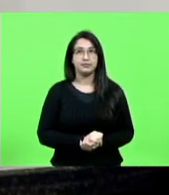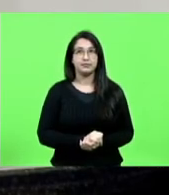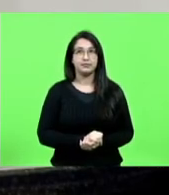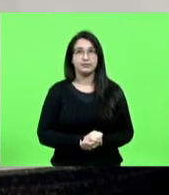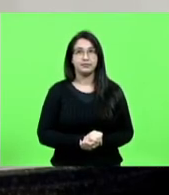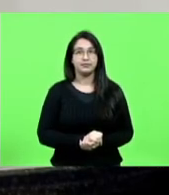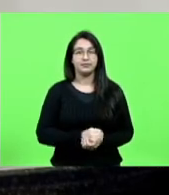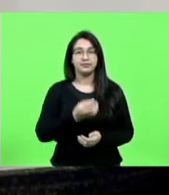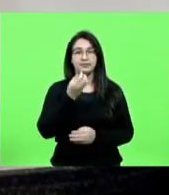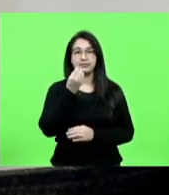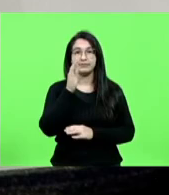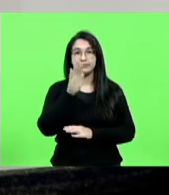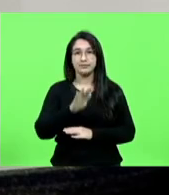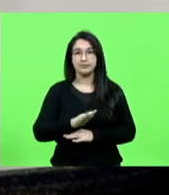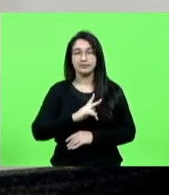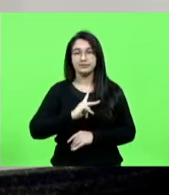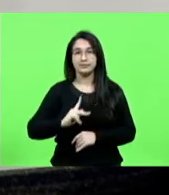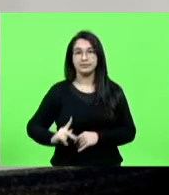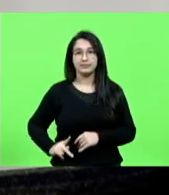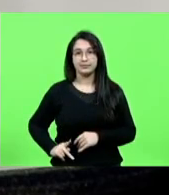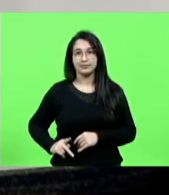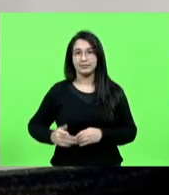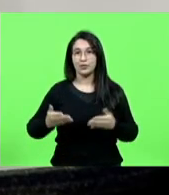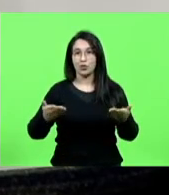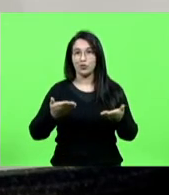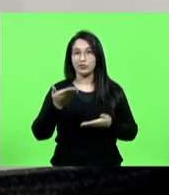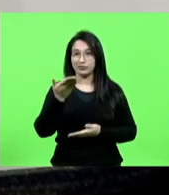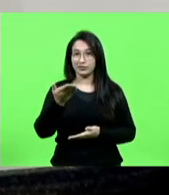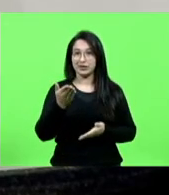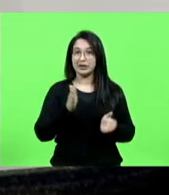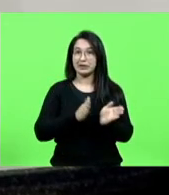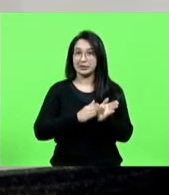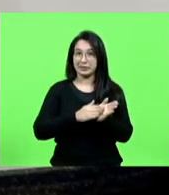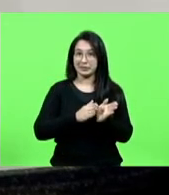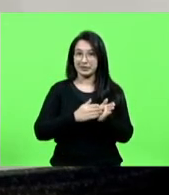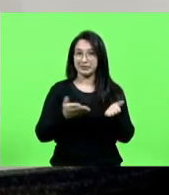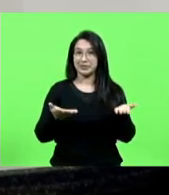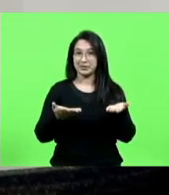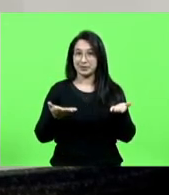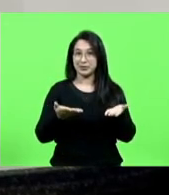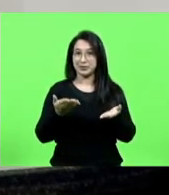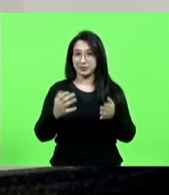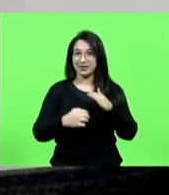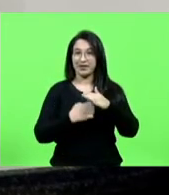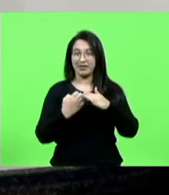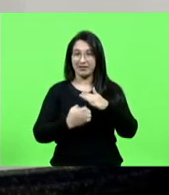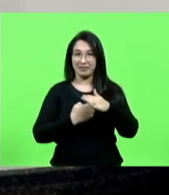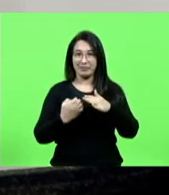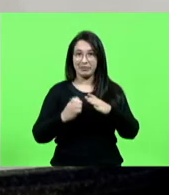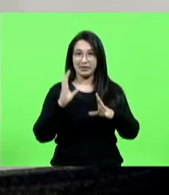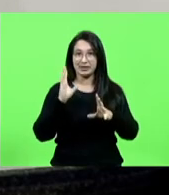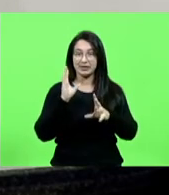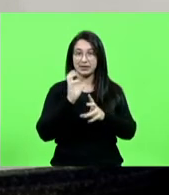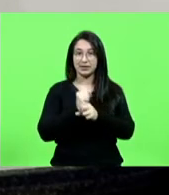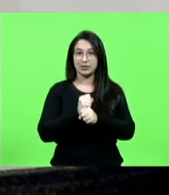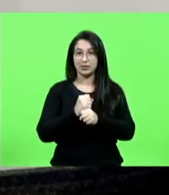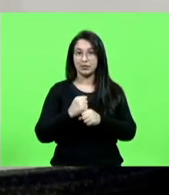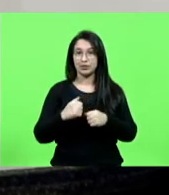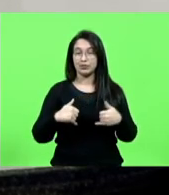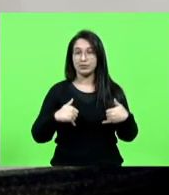Boa tarde senhor presidente senhor também hoje na data de hoje está de parabéns né pela sua empresa que está completando quanto? 30?